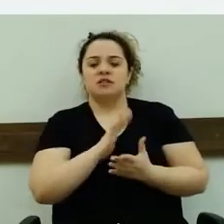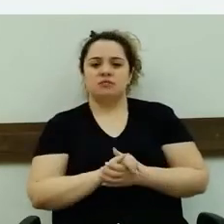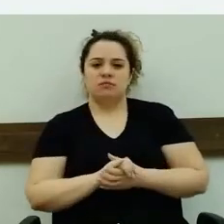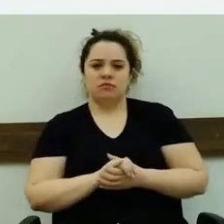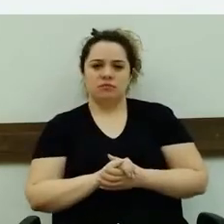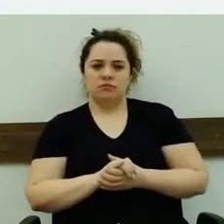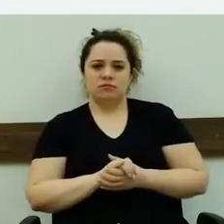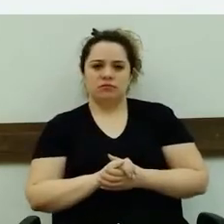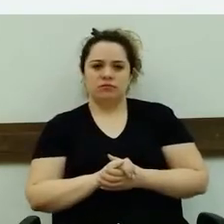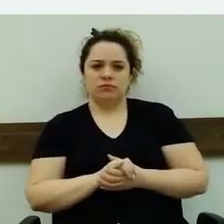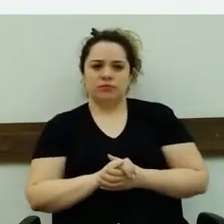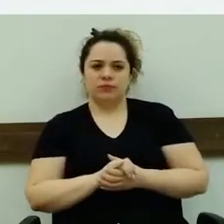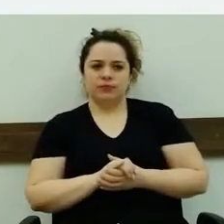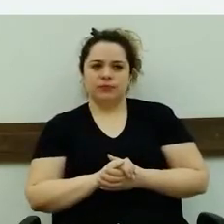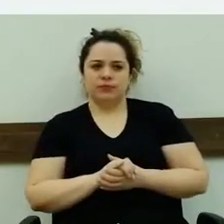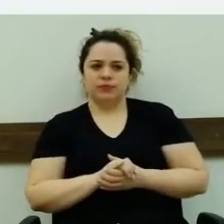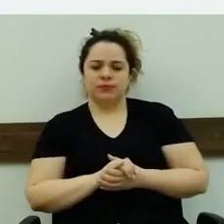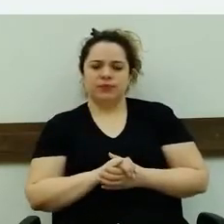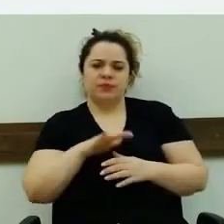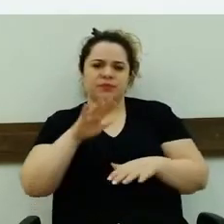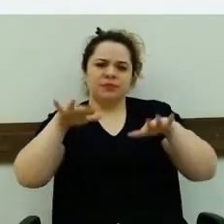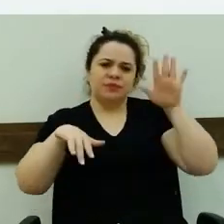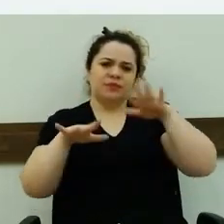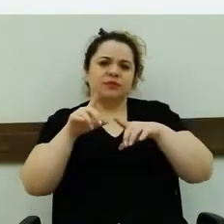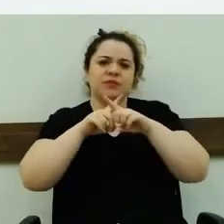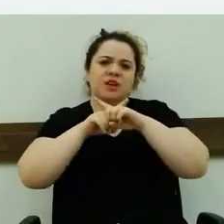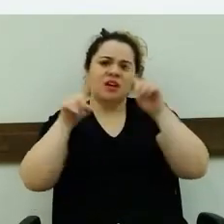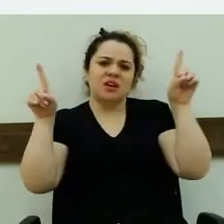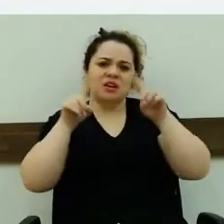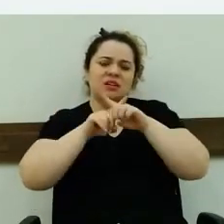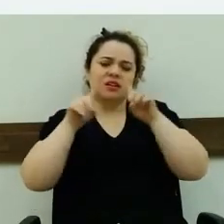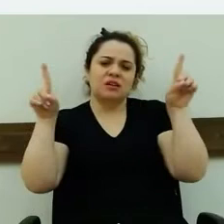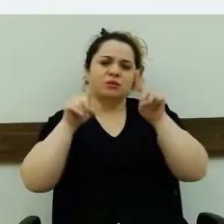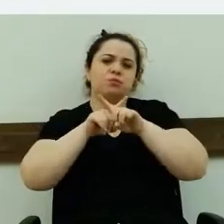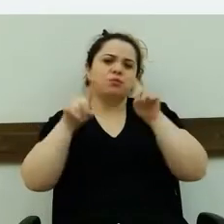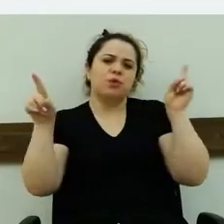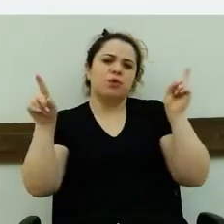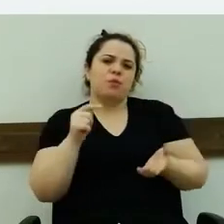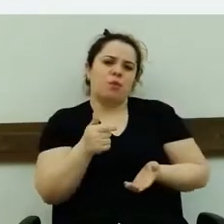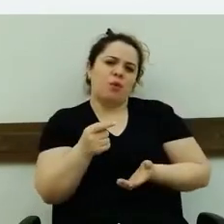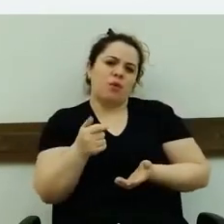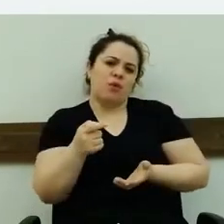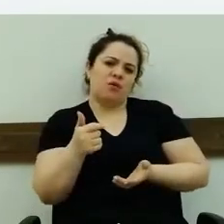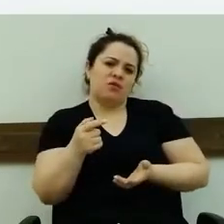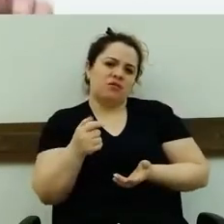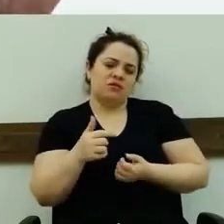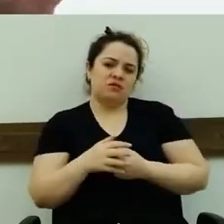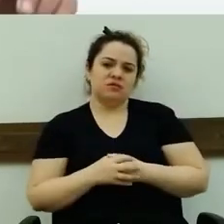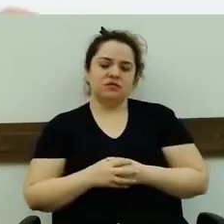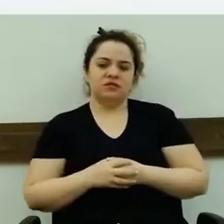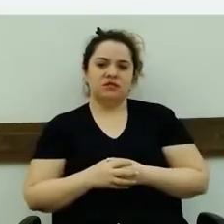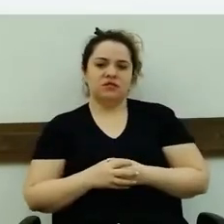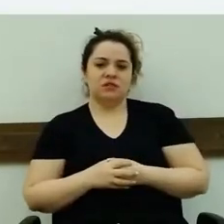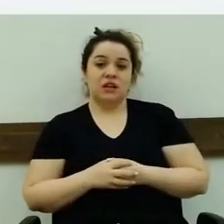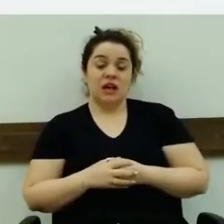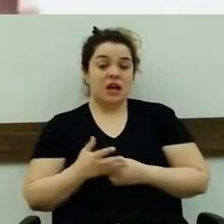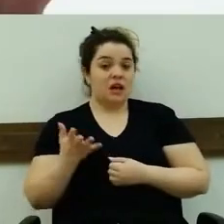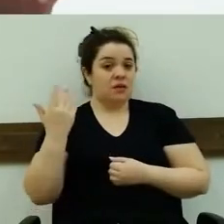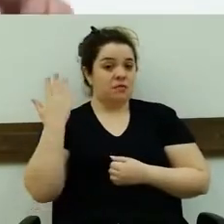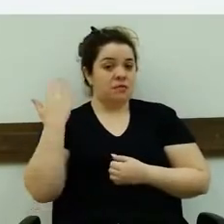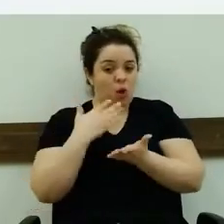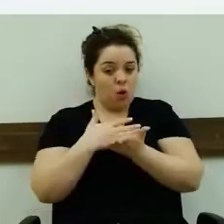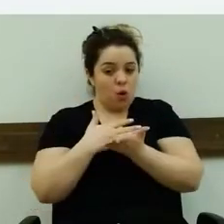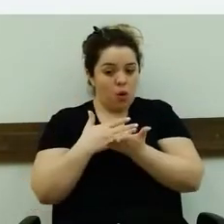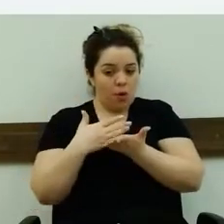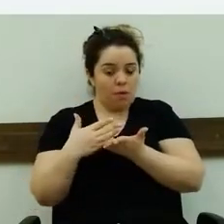A gente, às vezes, reclama por pouca coisa. E ele, no começo, reclamava, mas